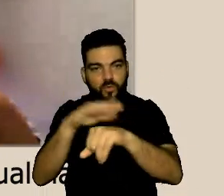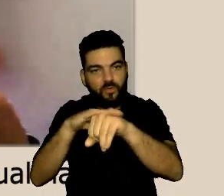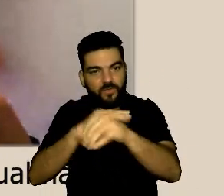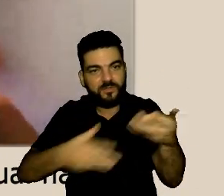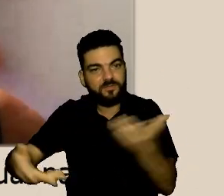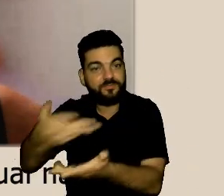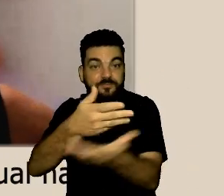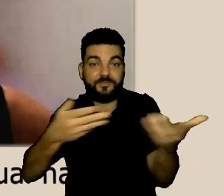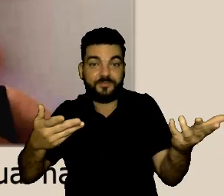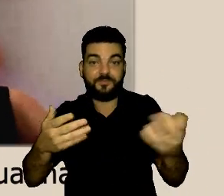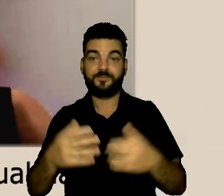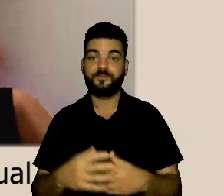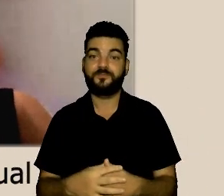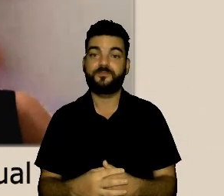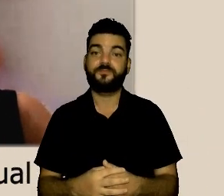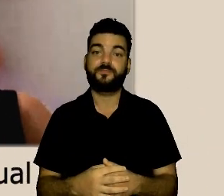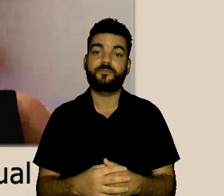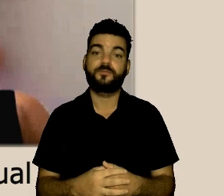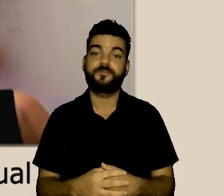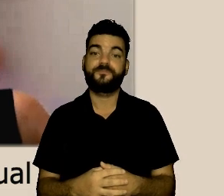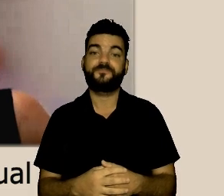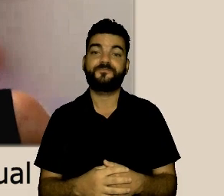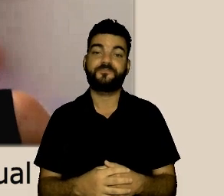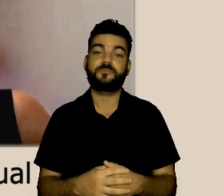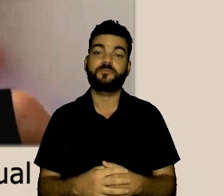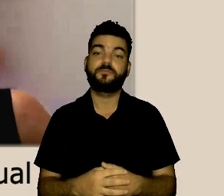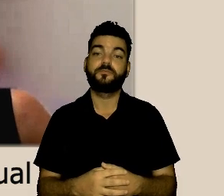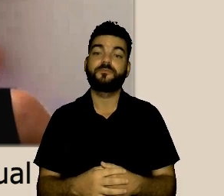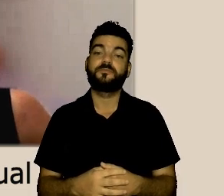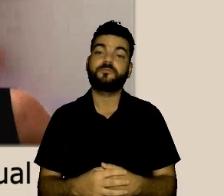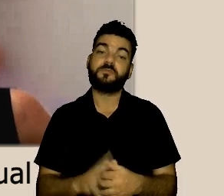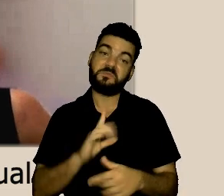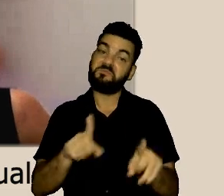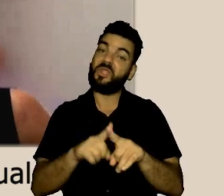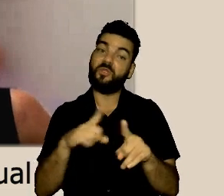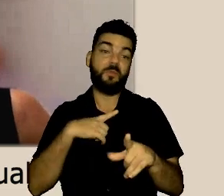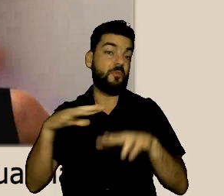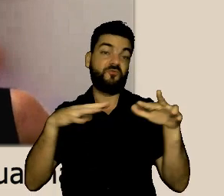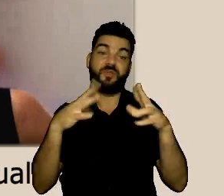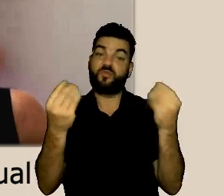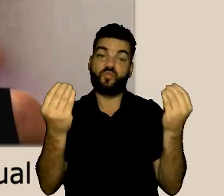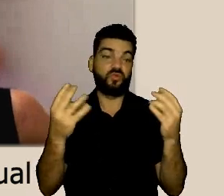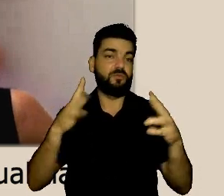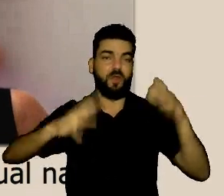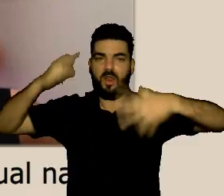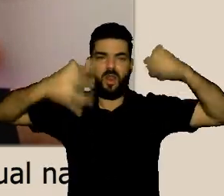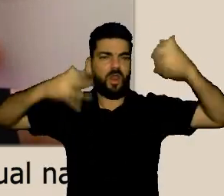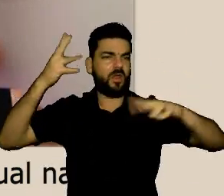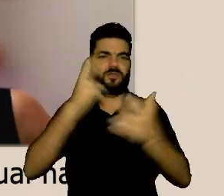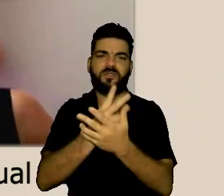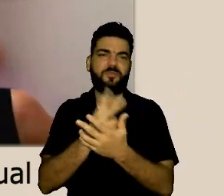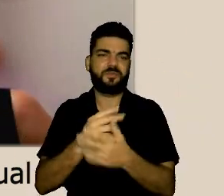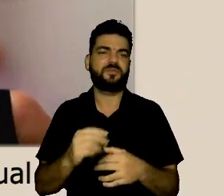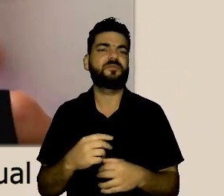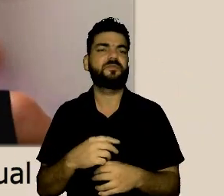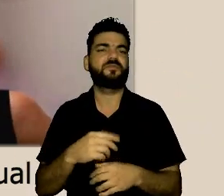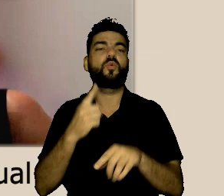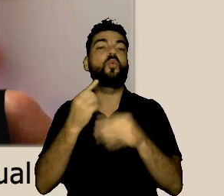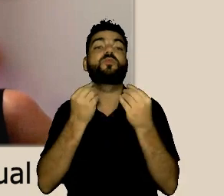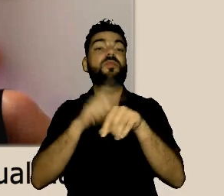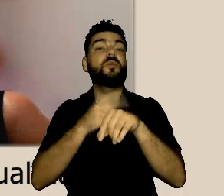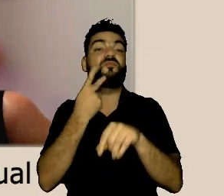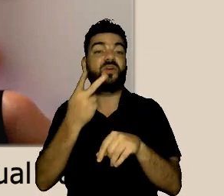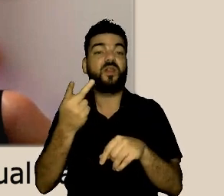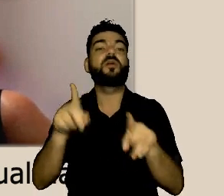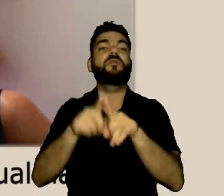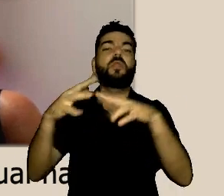conversa violenta e prosseguindo eu também falo muito com as mãos não sou italiano pelo menos que eu saiba de repente até